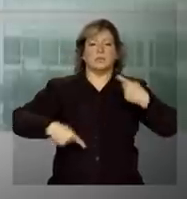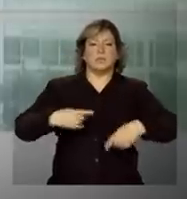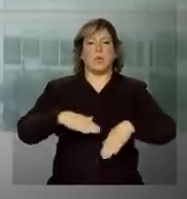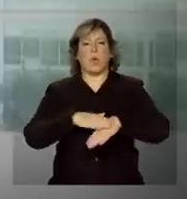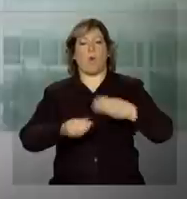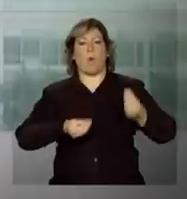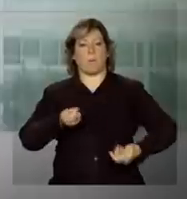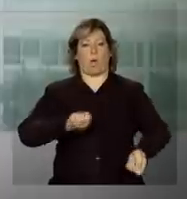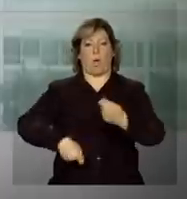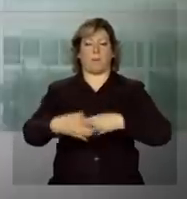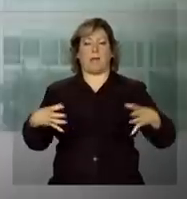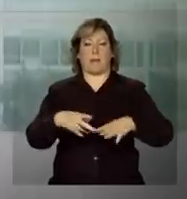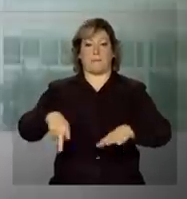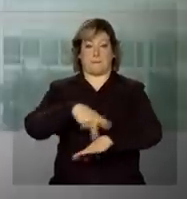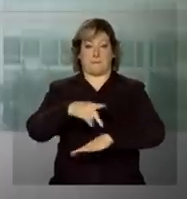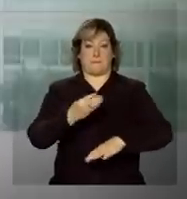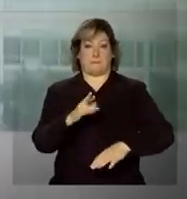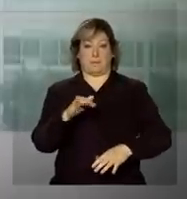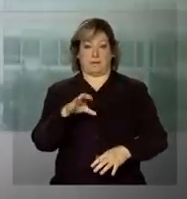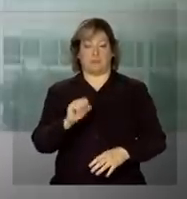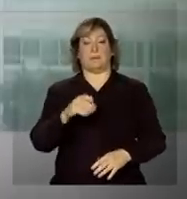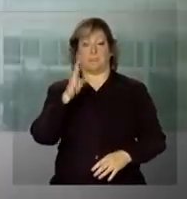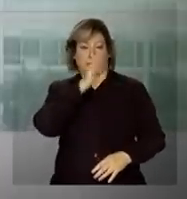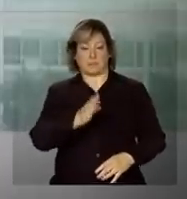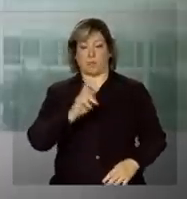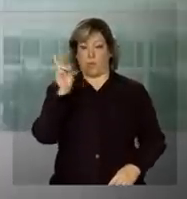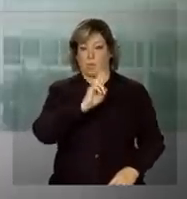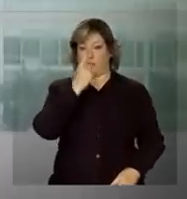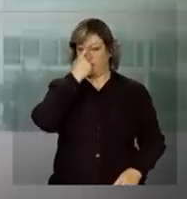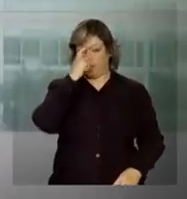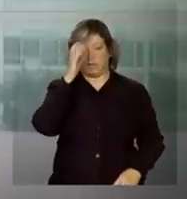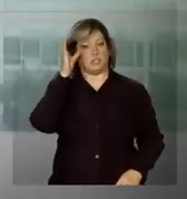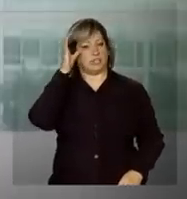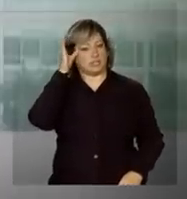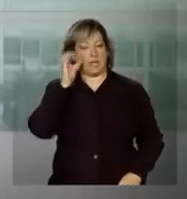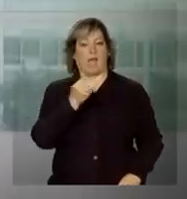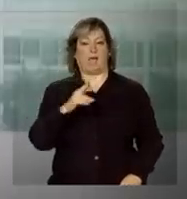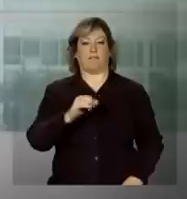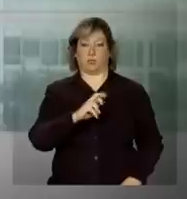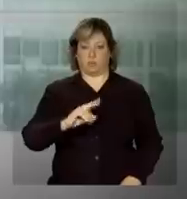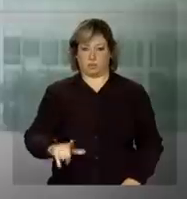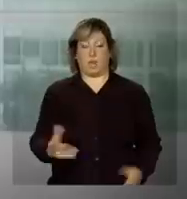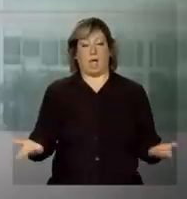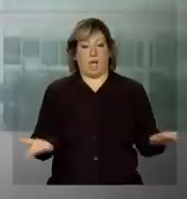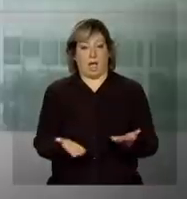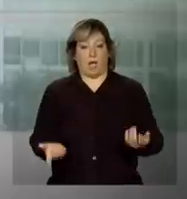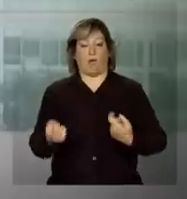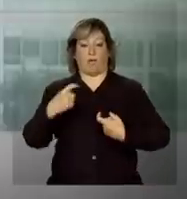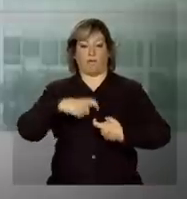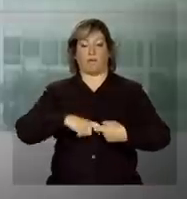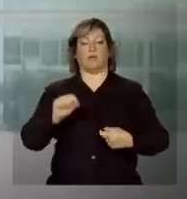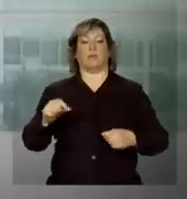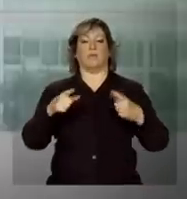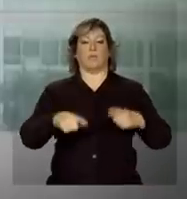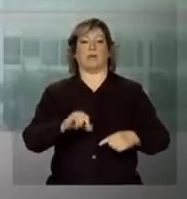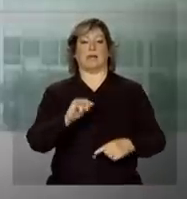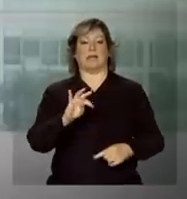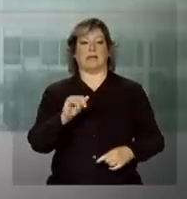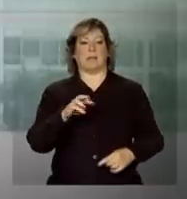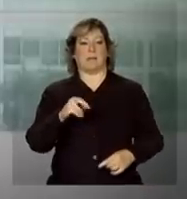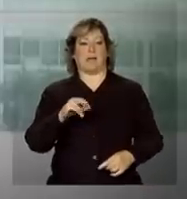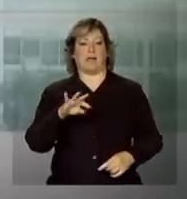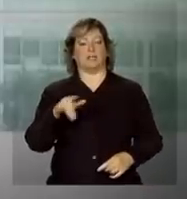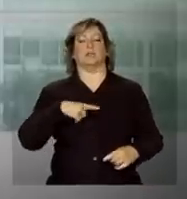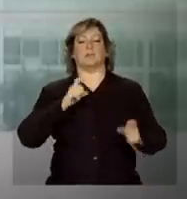comércio entre os países BRICS, Brasil, Rússia, Índia, China e África do Sul. Vamos voltar ao Itamaraty, onde será o